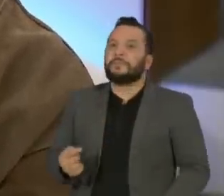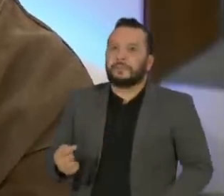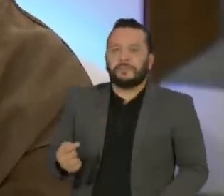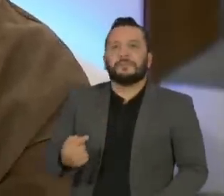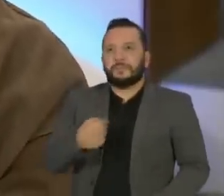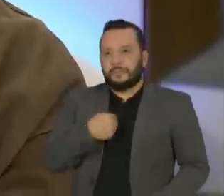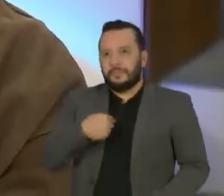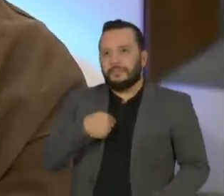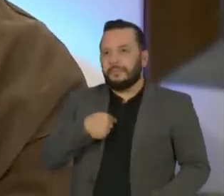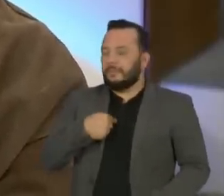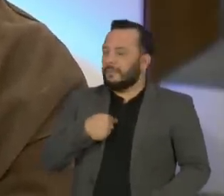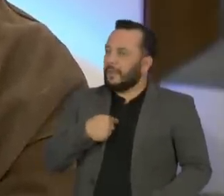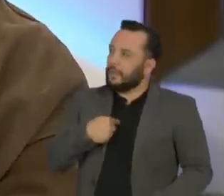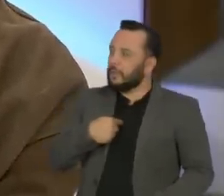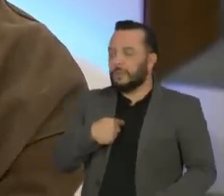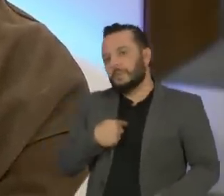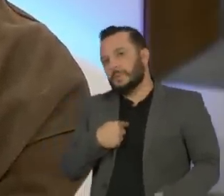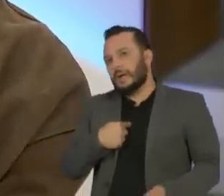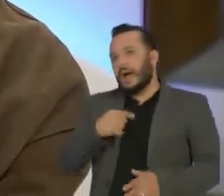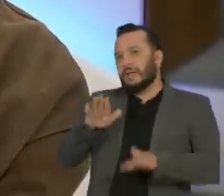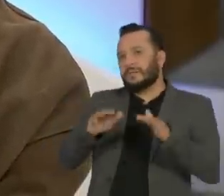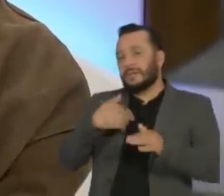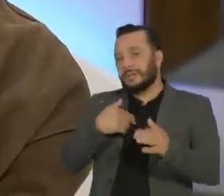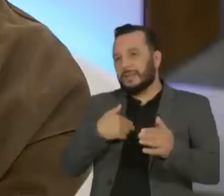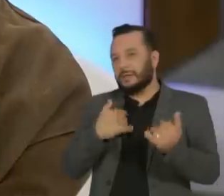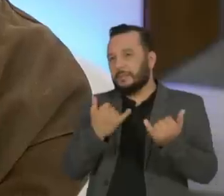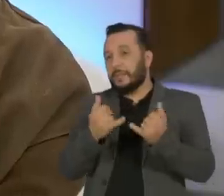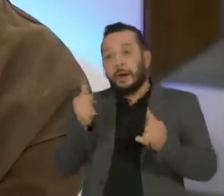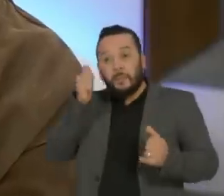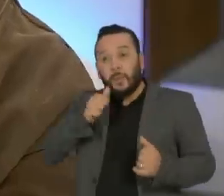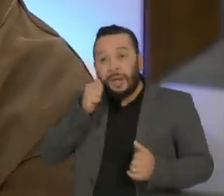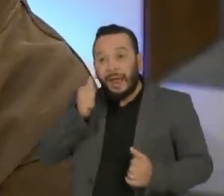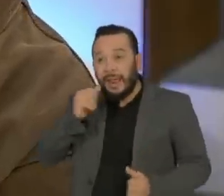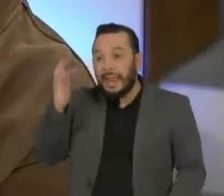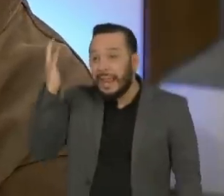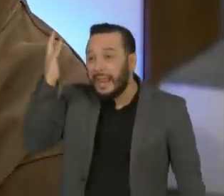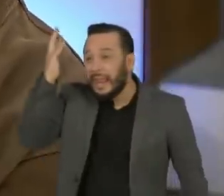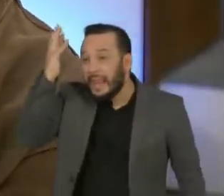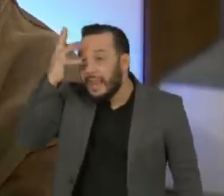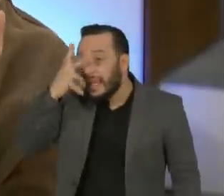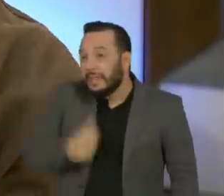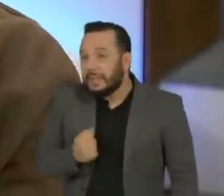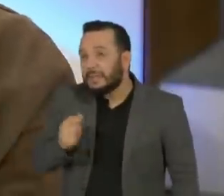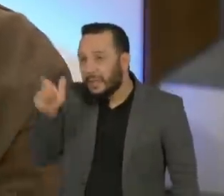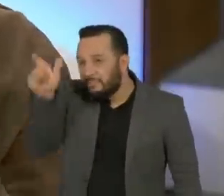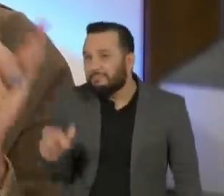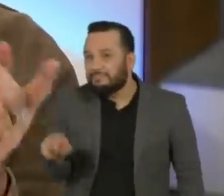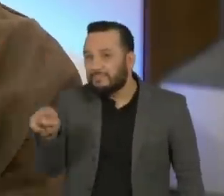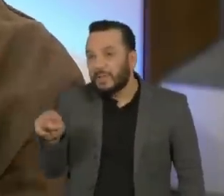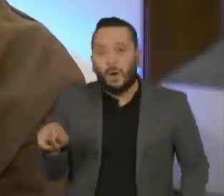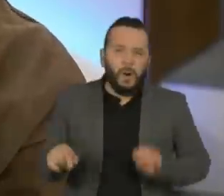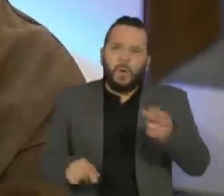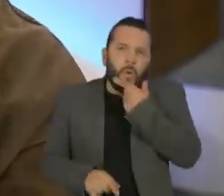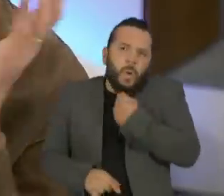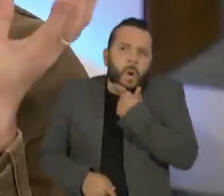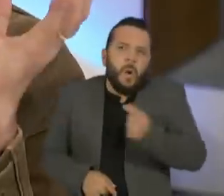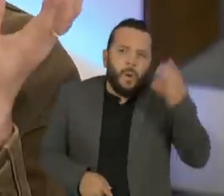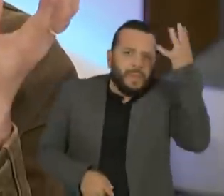fisionomista, às vezes eu posso associar uma mulher lindíssima, uma pessoa, uma mulher com um homem